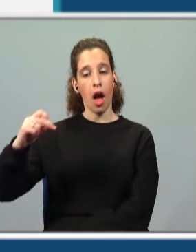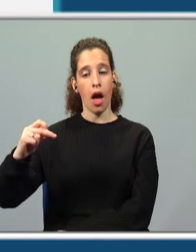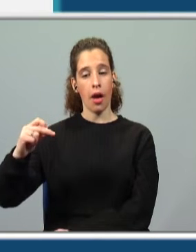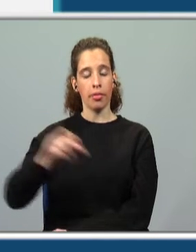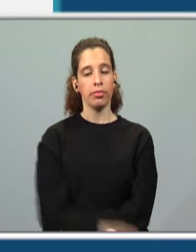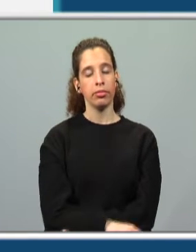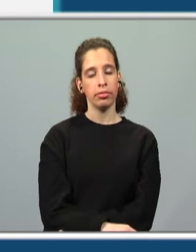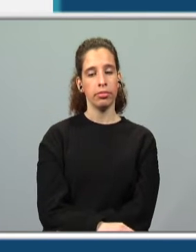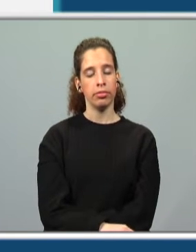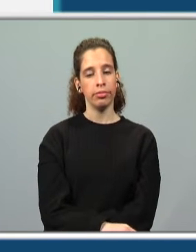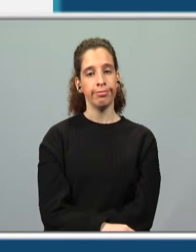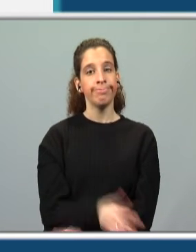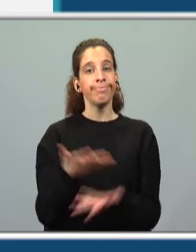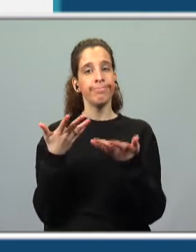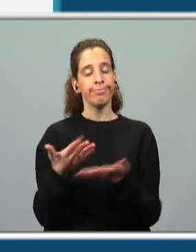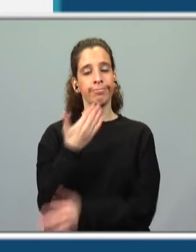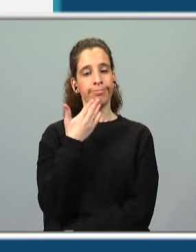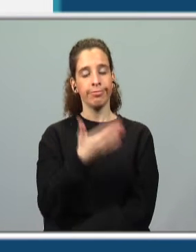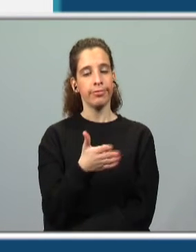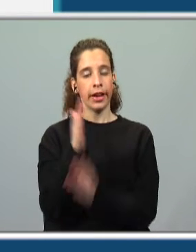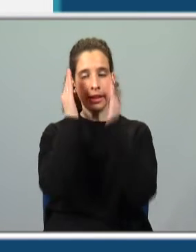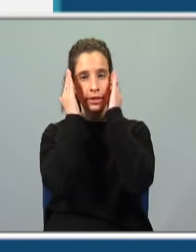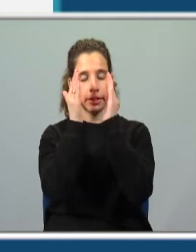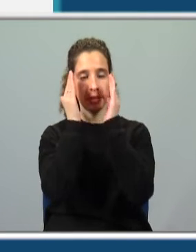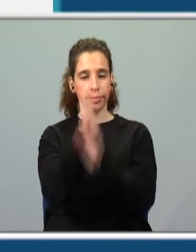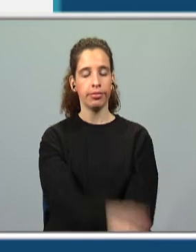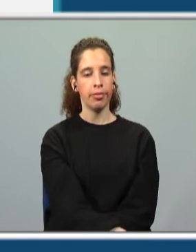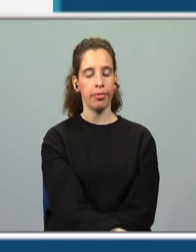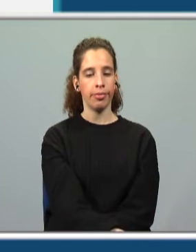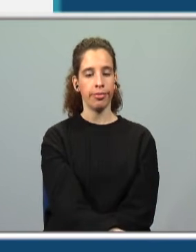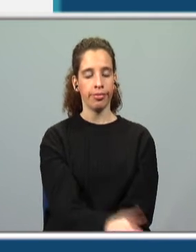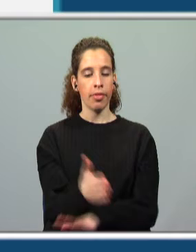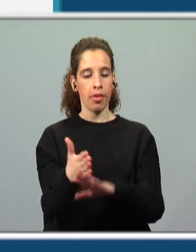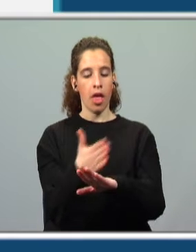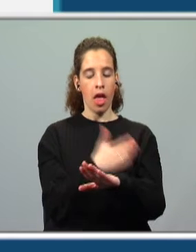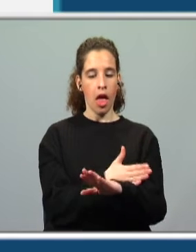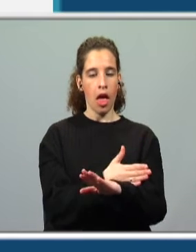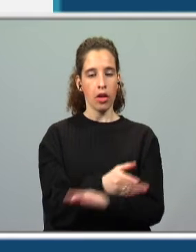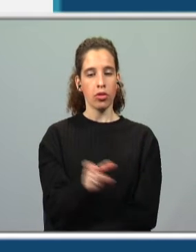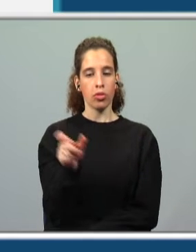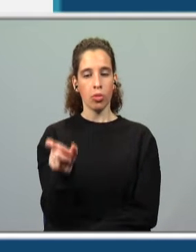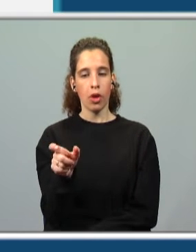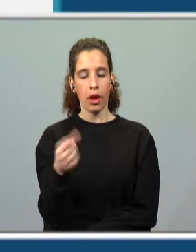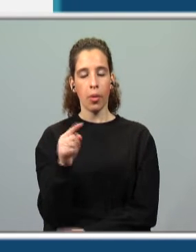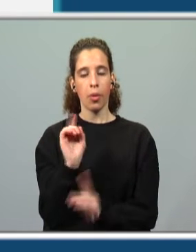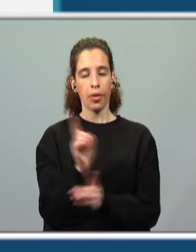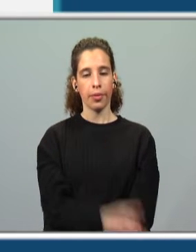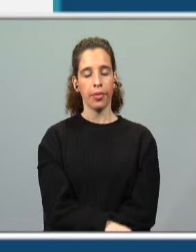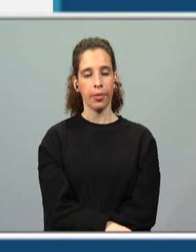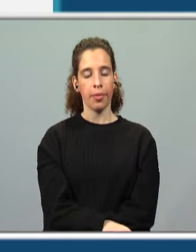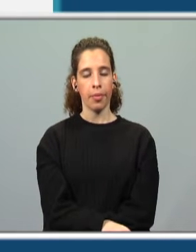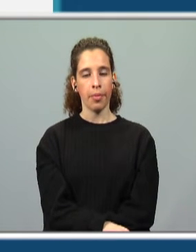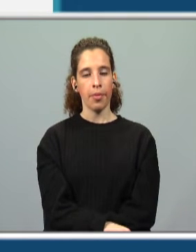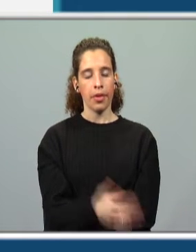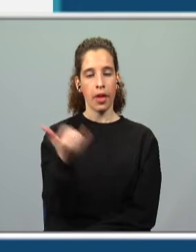espaço. E agora vou-vos pedir a vossa atenção. Antes do espaço, temos uma... Na